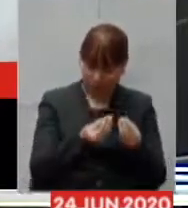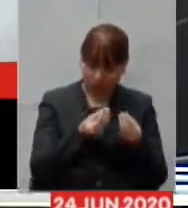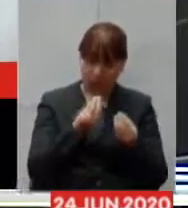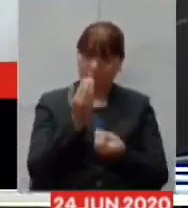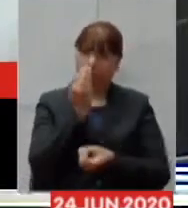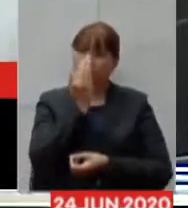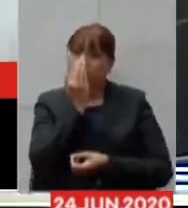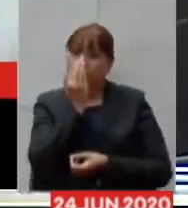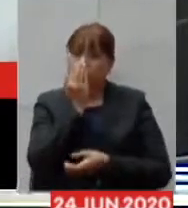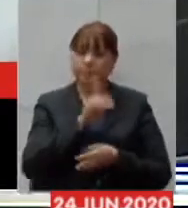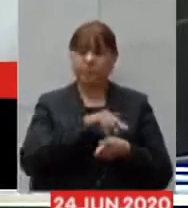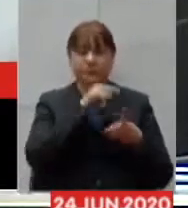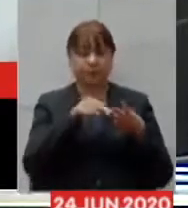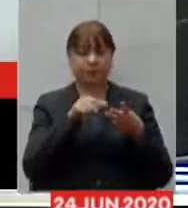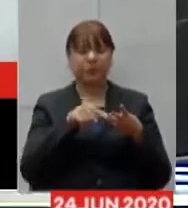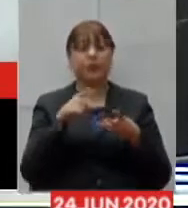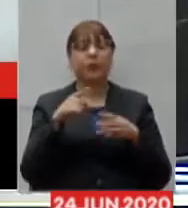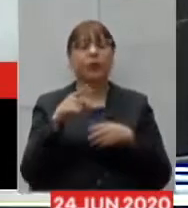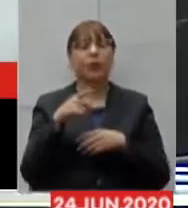deputado doutor Paulo